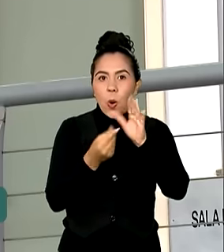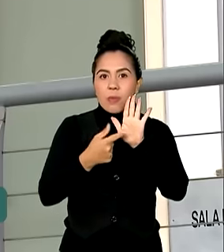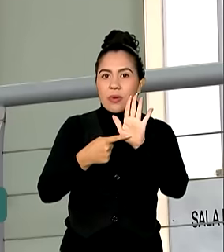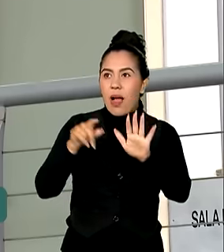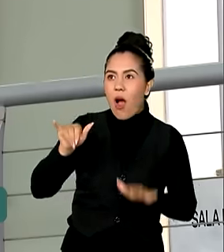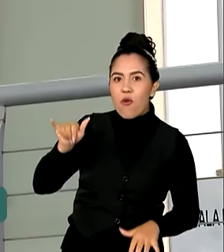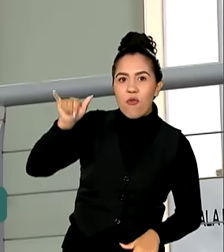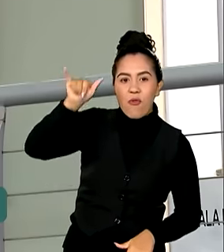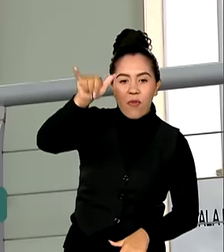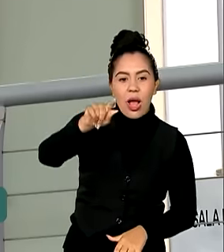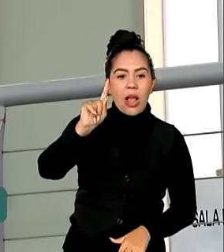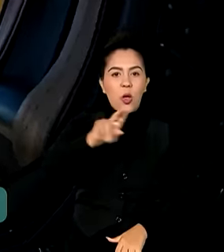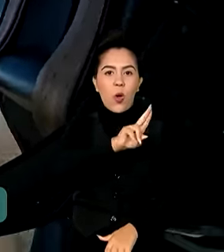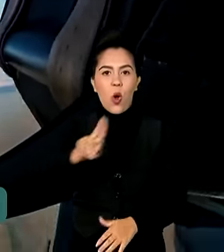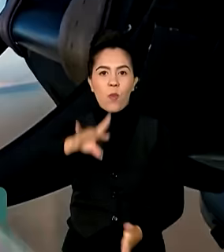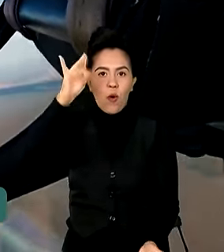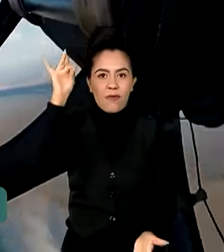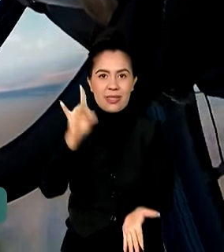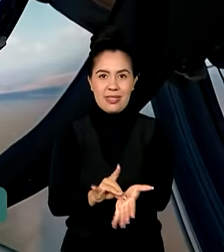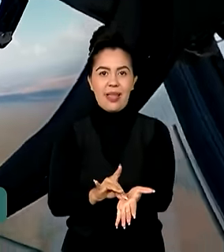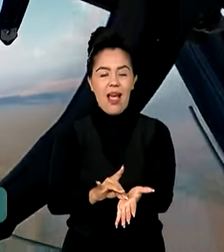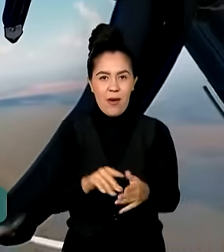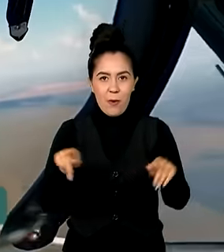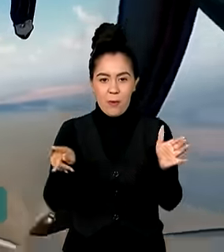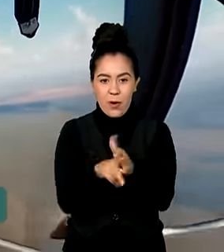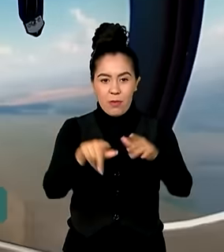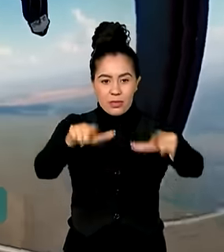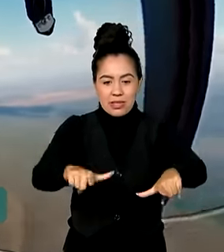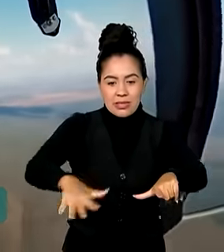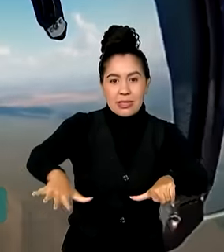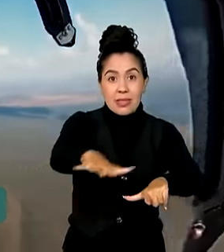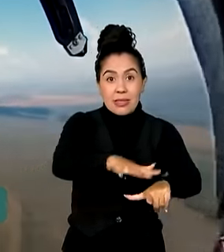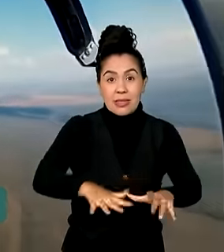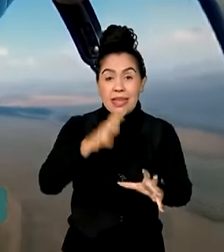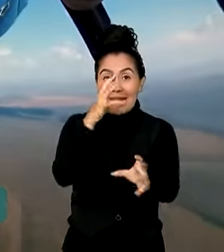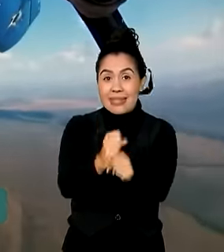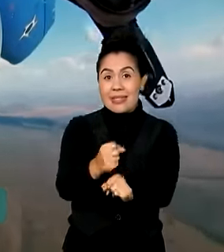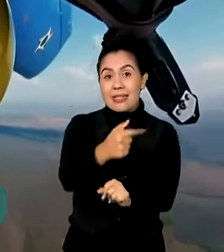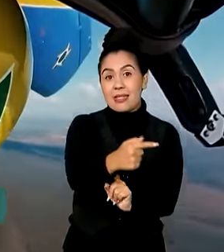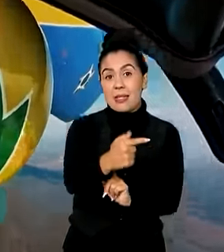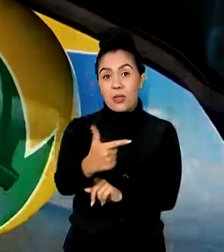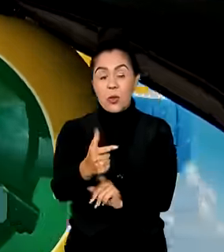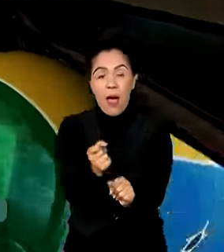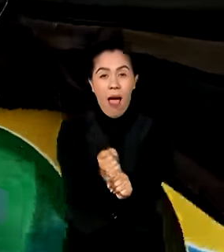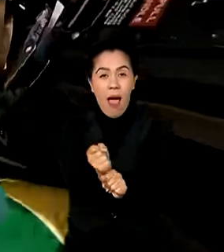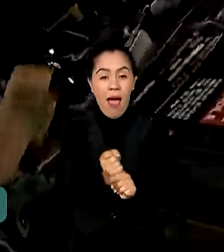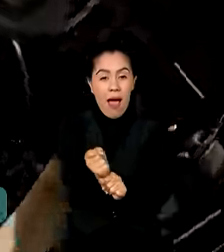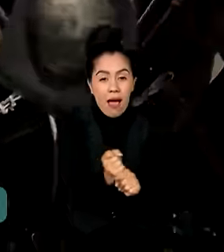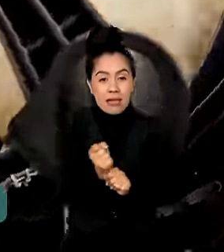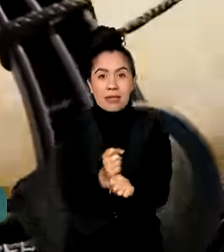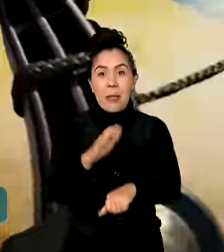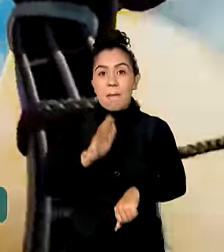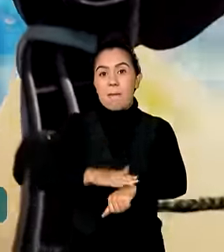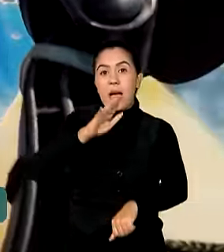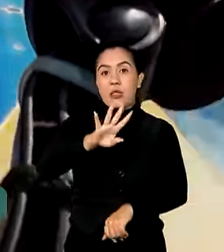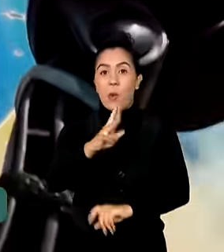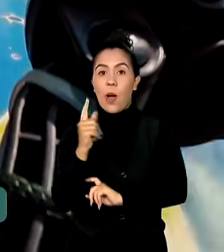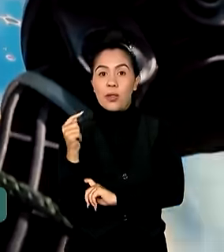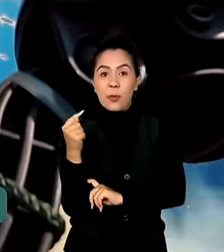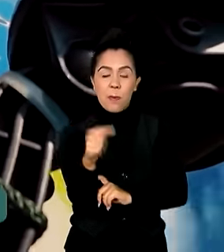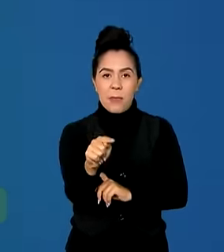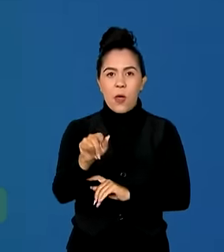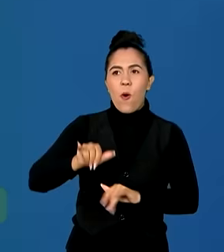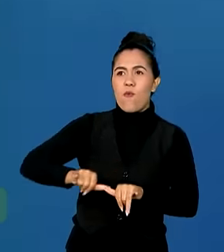nome oficial da Esquadrilha. São 72 anos e mais de 4 mil apresentações em vários